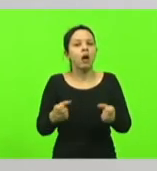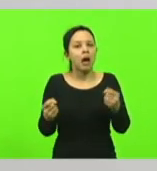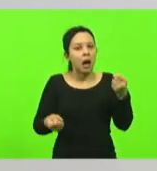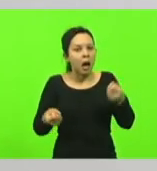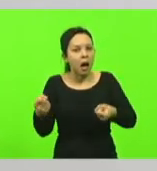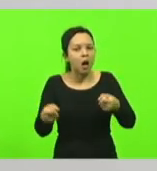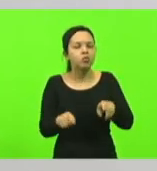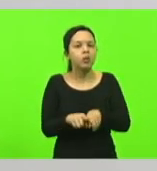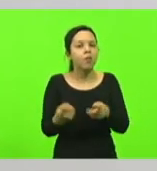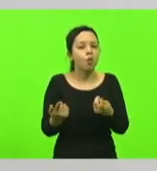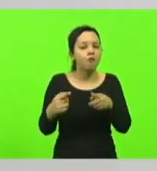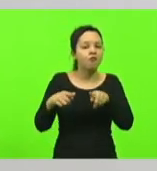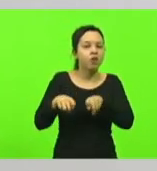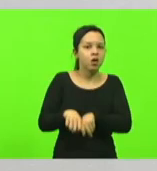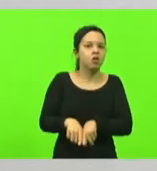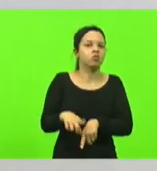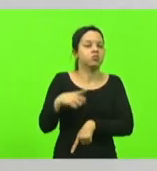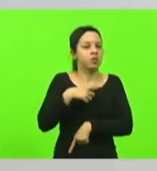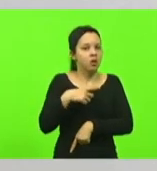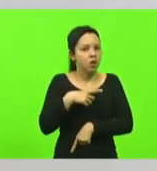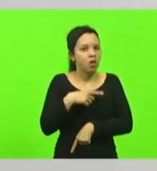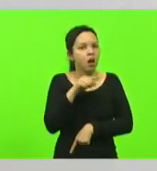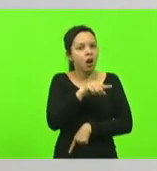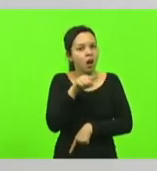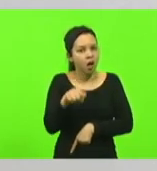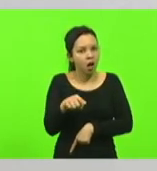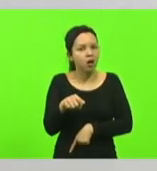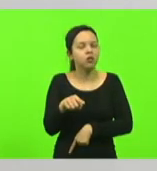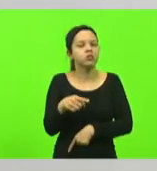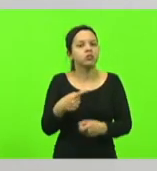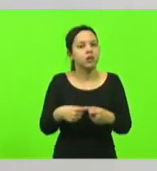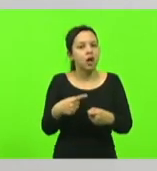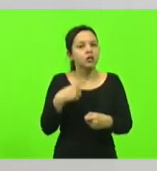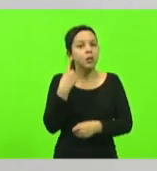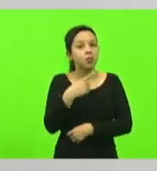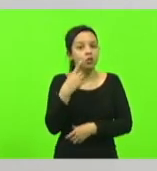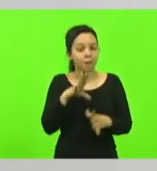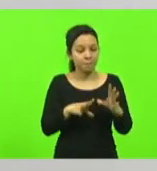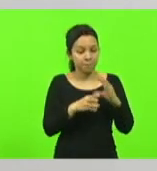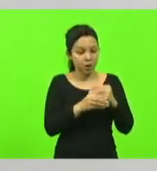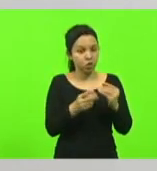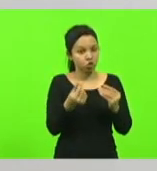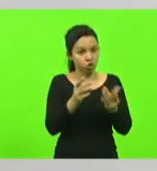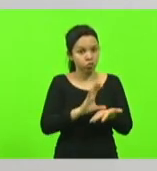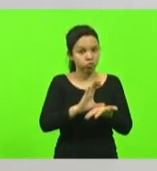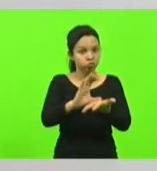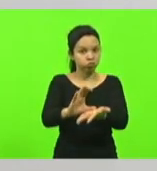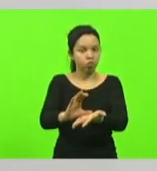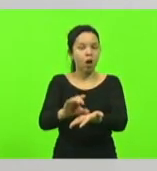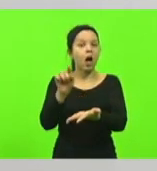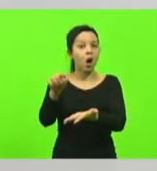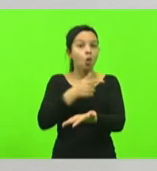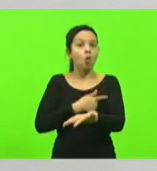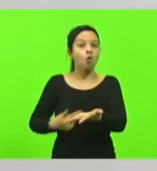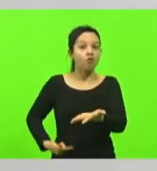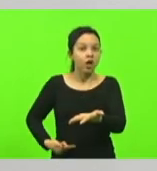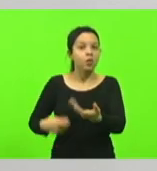o deputado entrega a emenda, e o que sobra para o governo? Só mandar o polícia para lá.